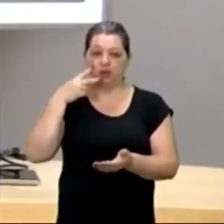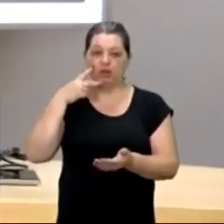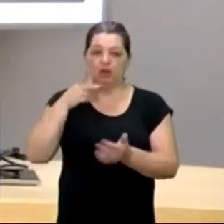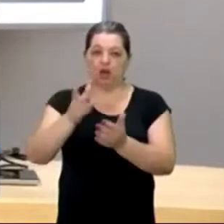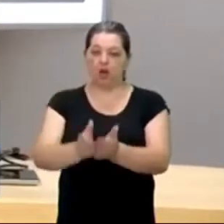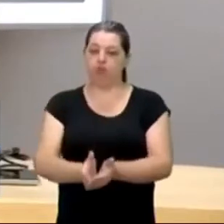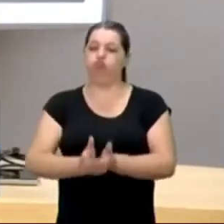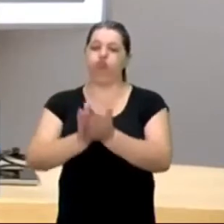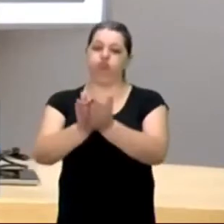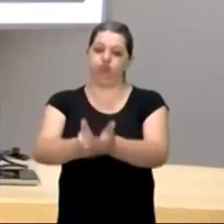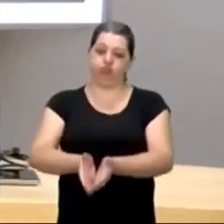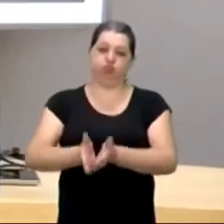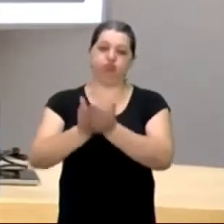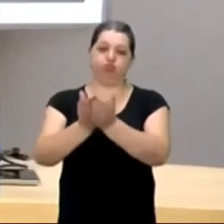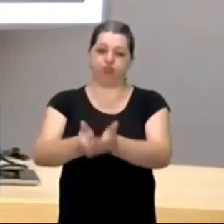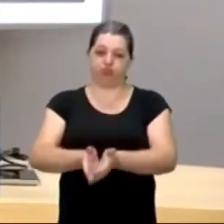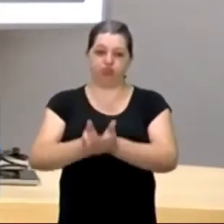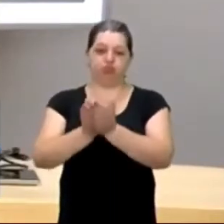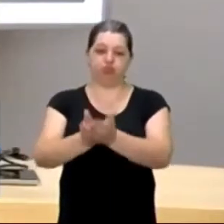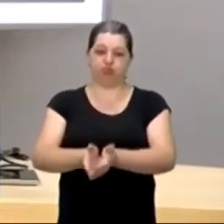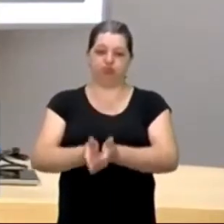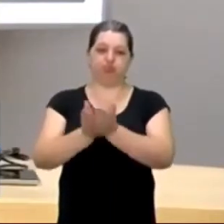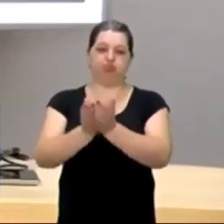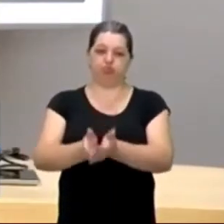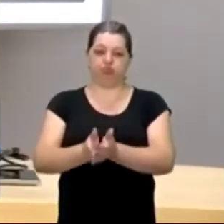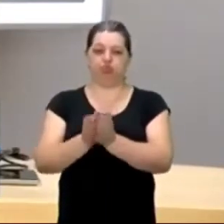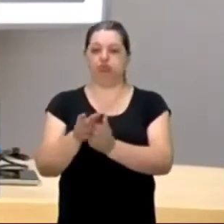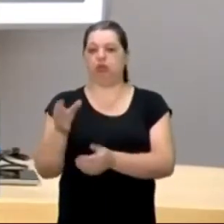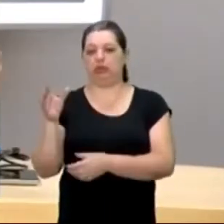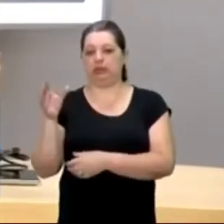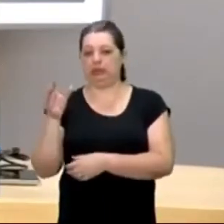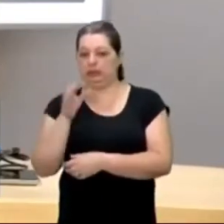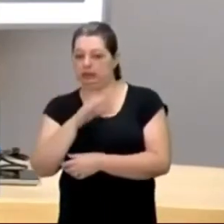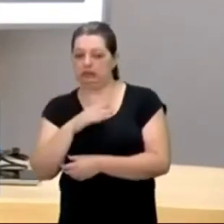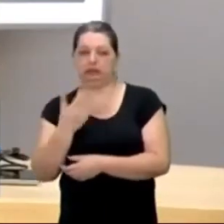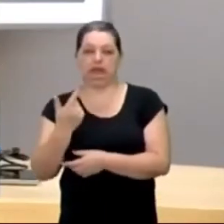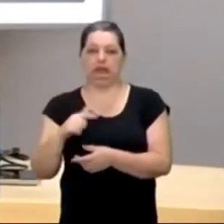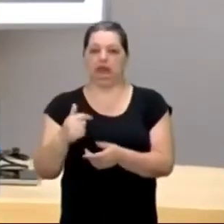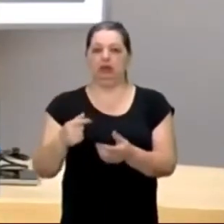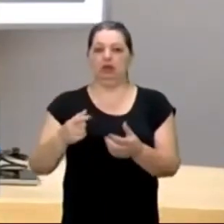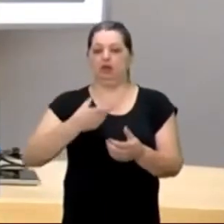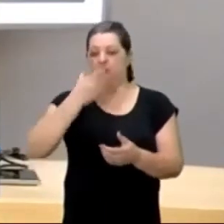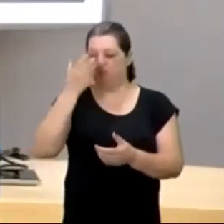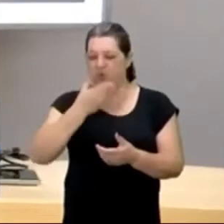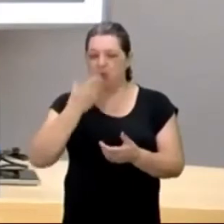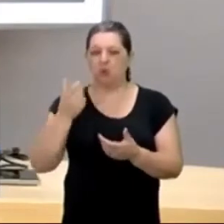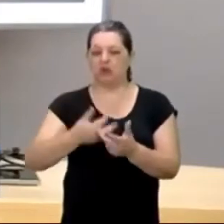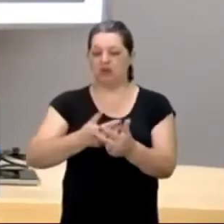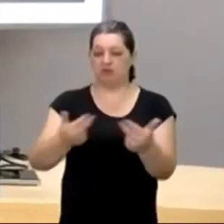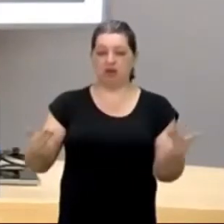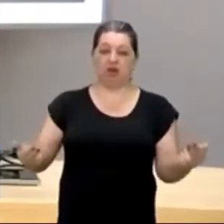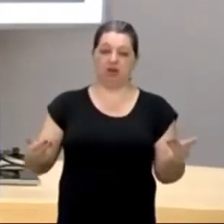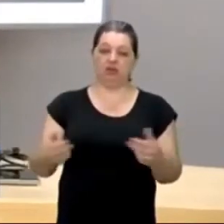está navegando, não sei quanto, no calor, sem geladeira, sem refrigeração, frutas, tudo, gente,